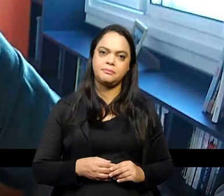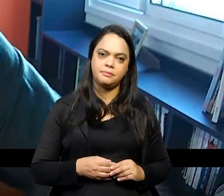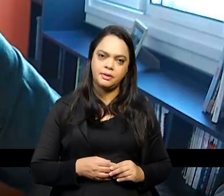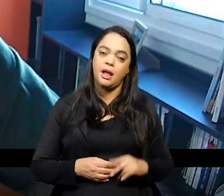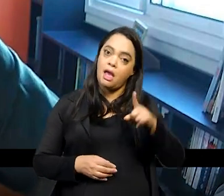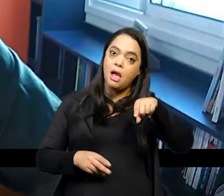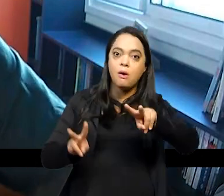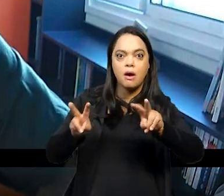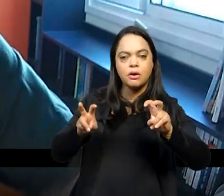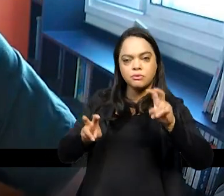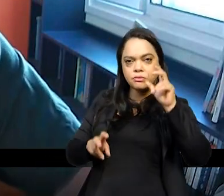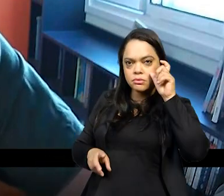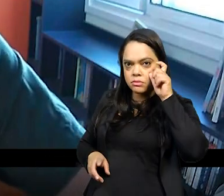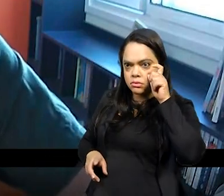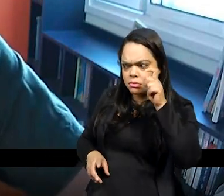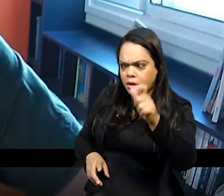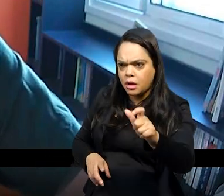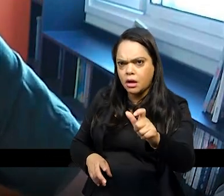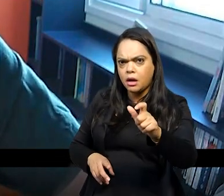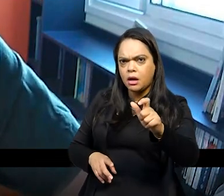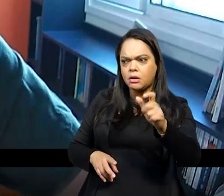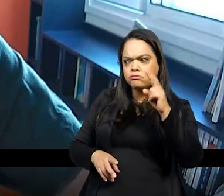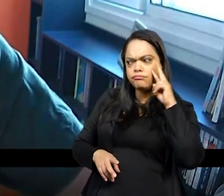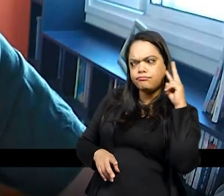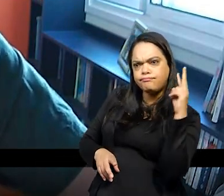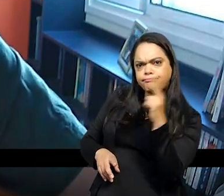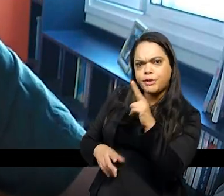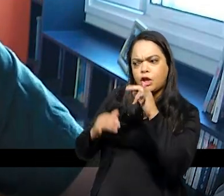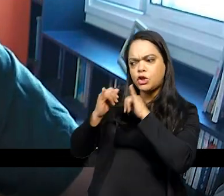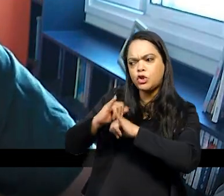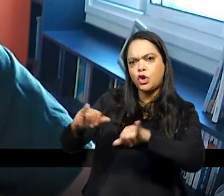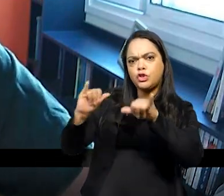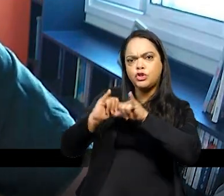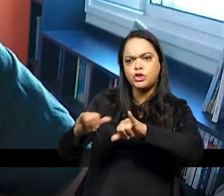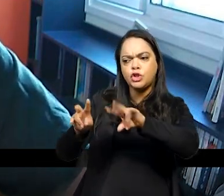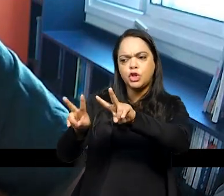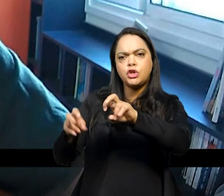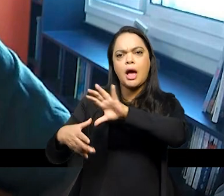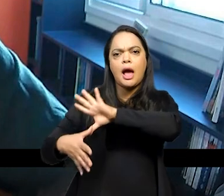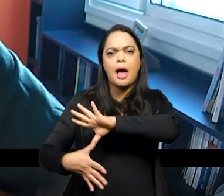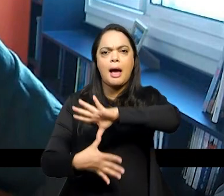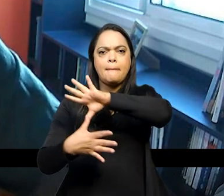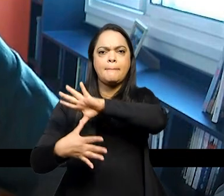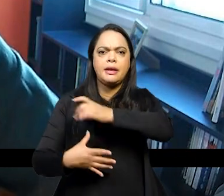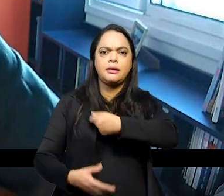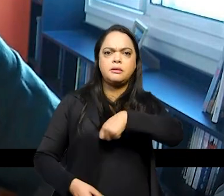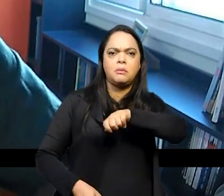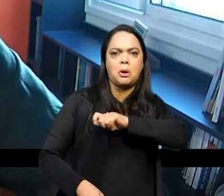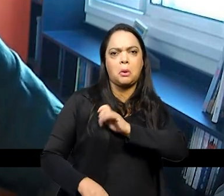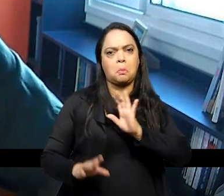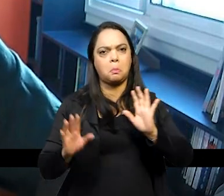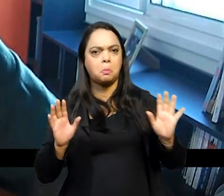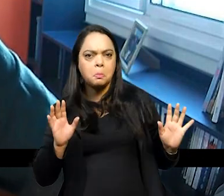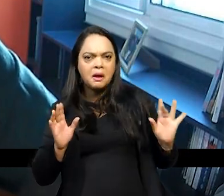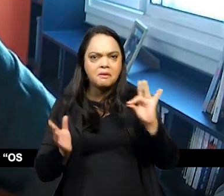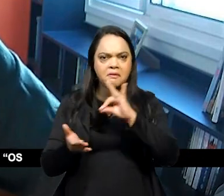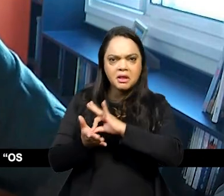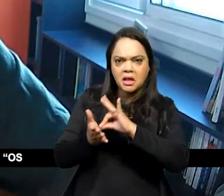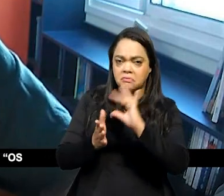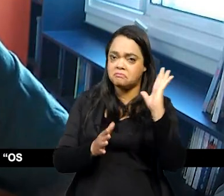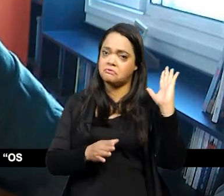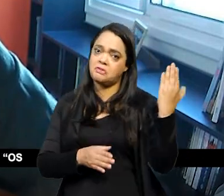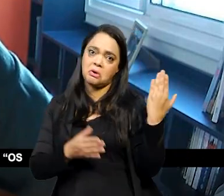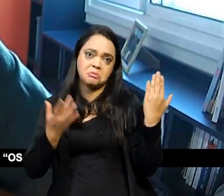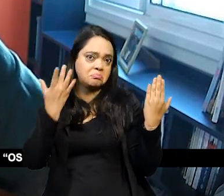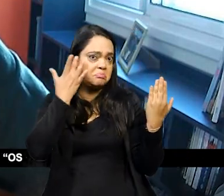tem um monte de notícias sobre a América Espanhola ah, são verdadeiras são falsas não importa importa o efeito que elas